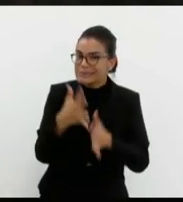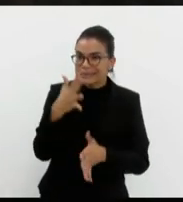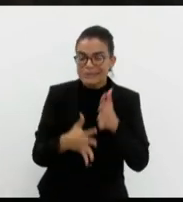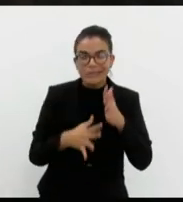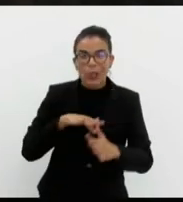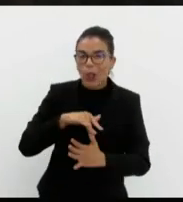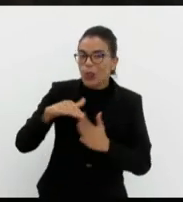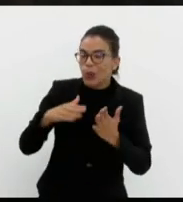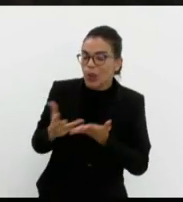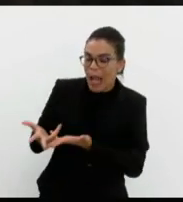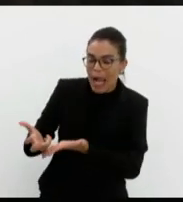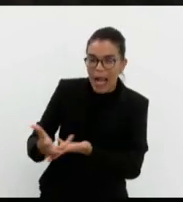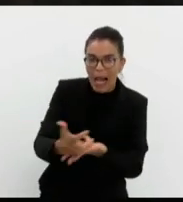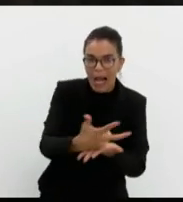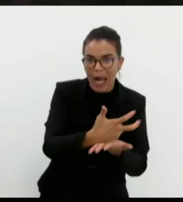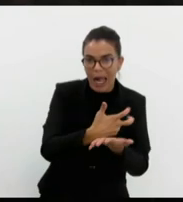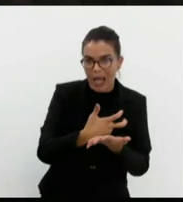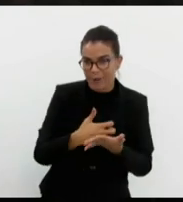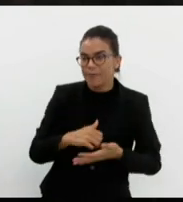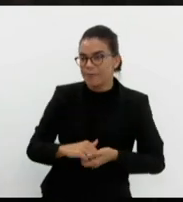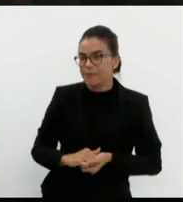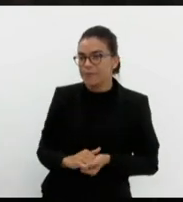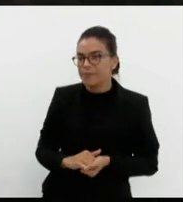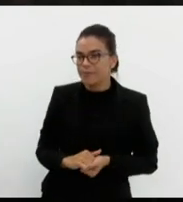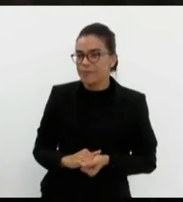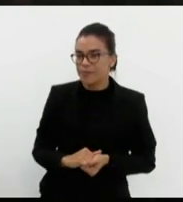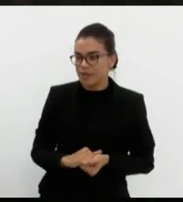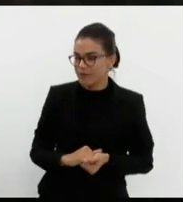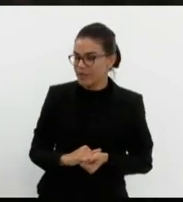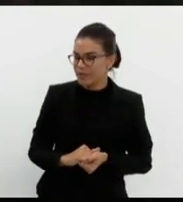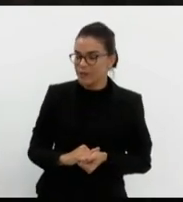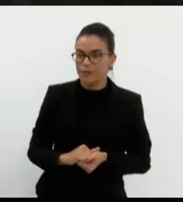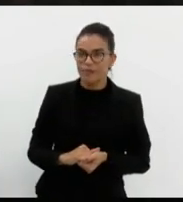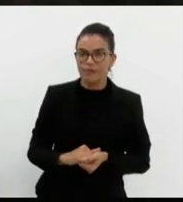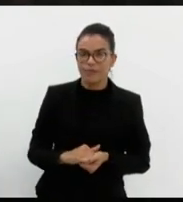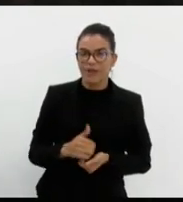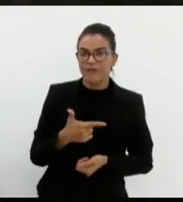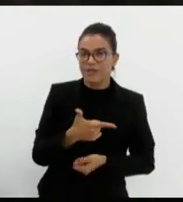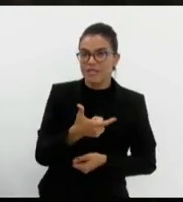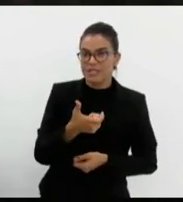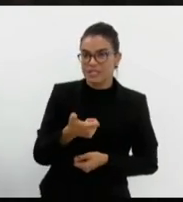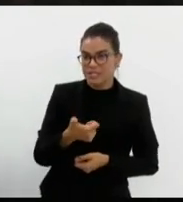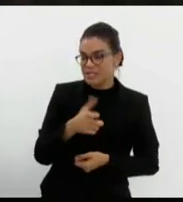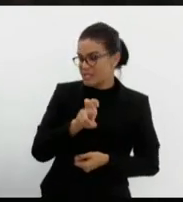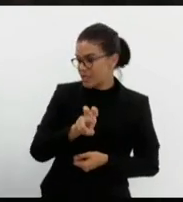receitas de 24, como daqui para frente, 25 e 26.